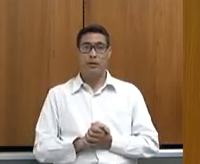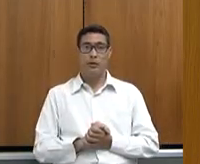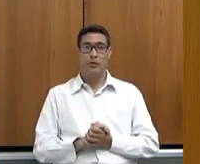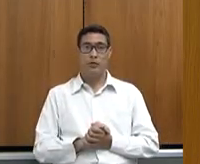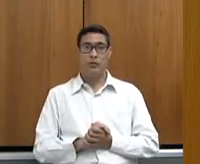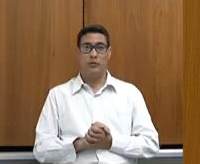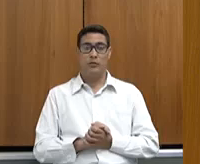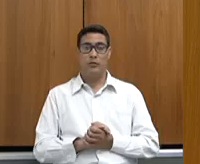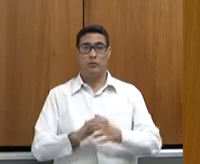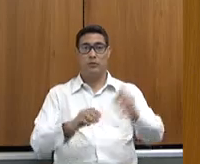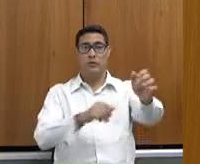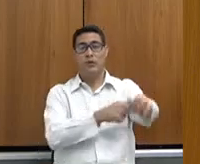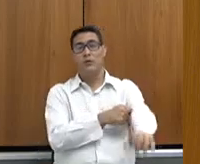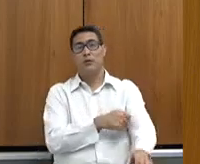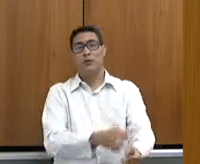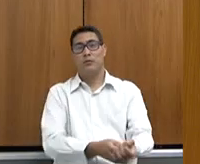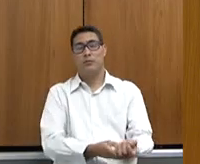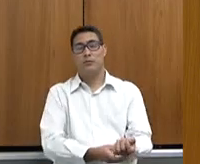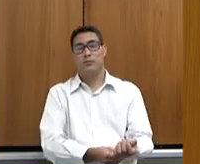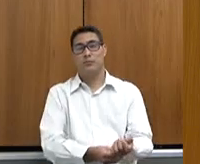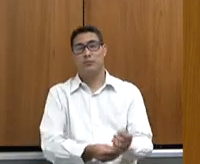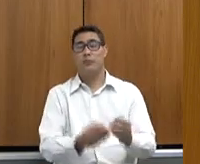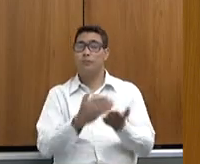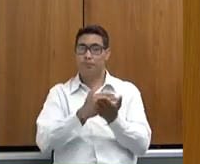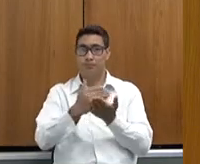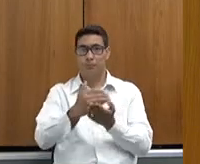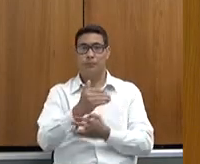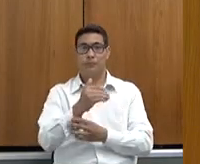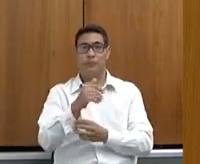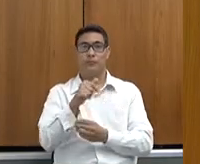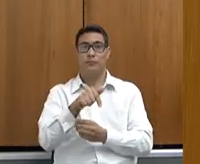vamos começar pelo café.